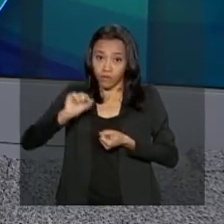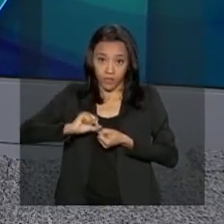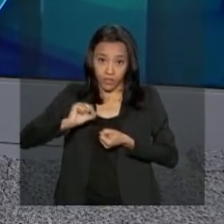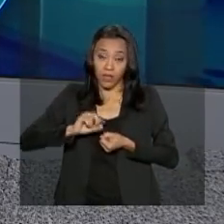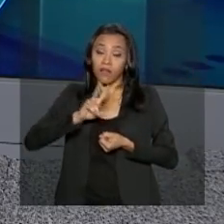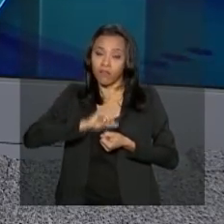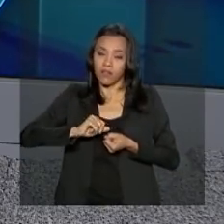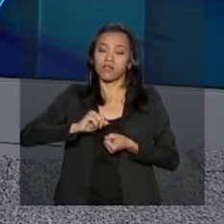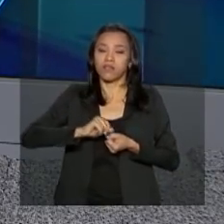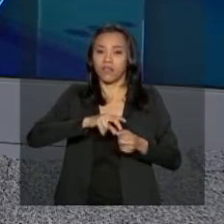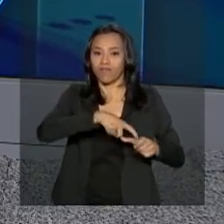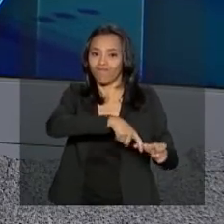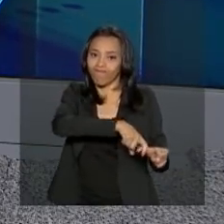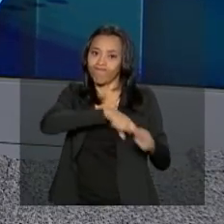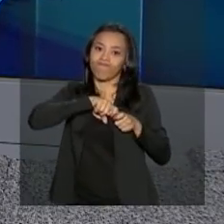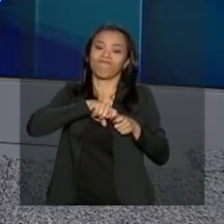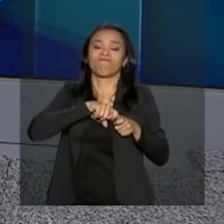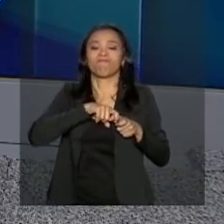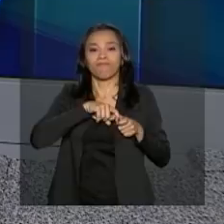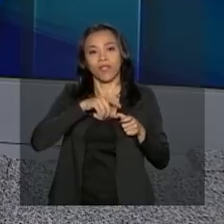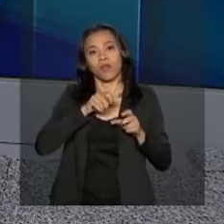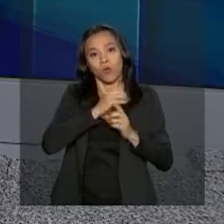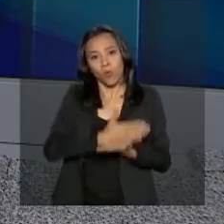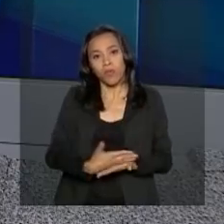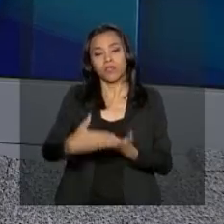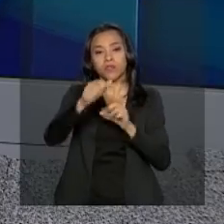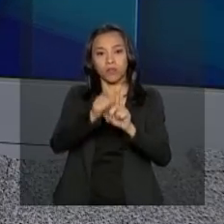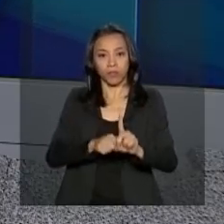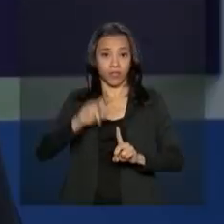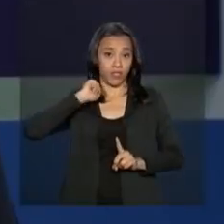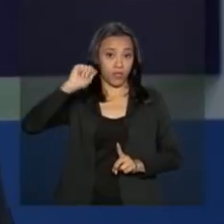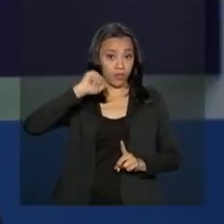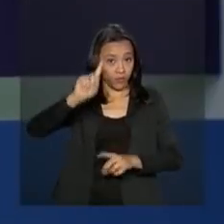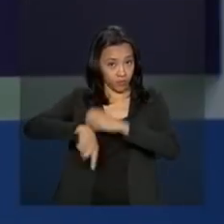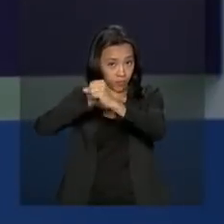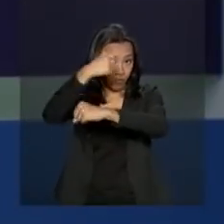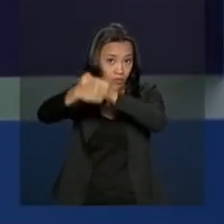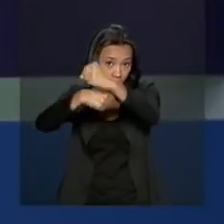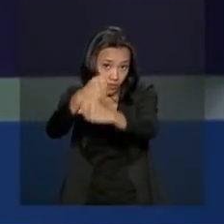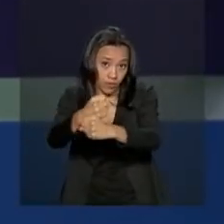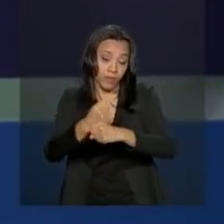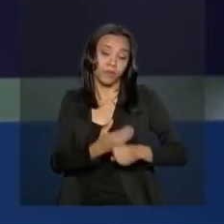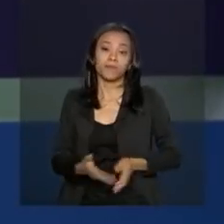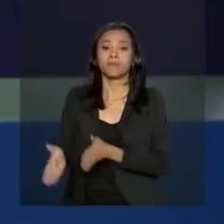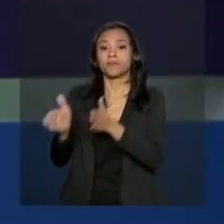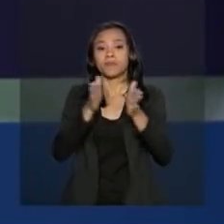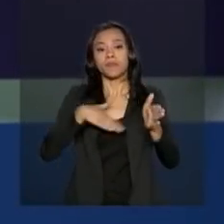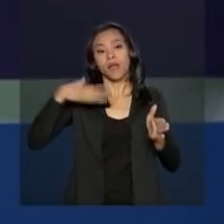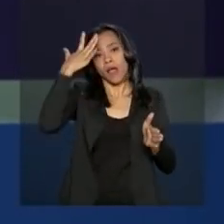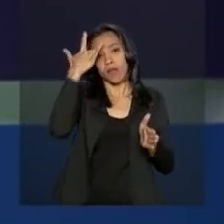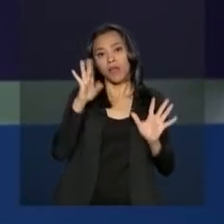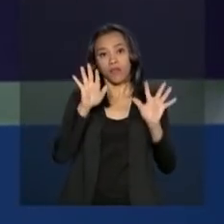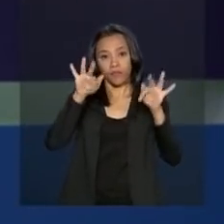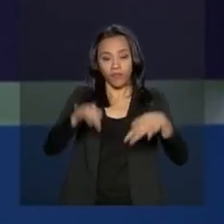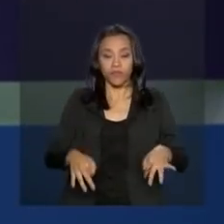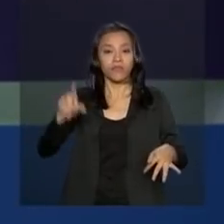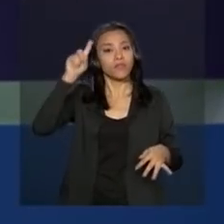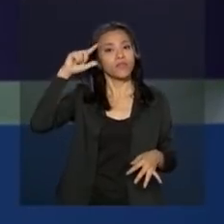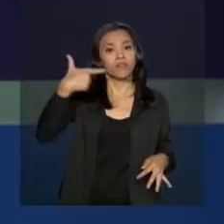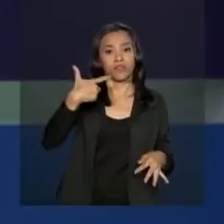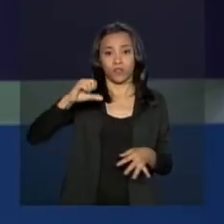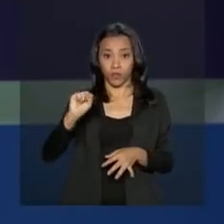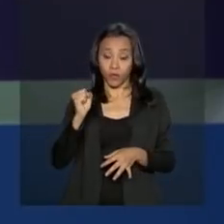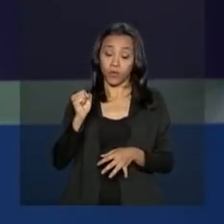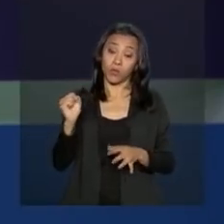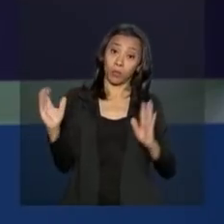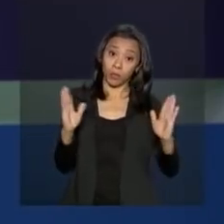terá o benefício suspenso a partir de abril do ano que vem. Termina amanhã, dia 28, o prazo para os trabalhadores